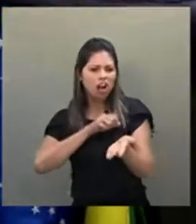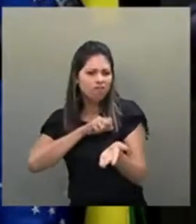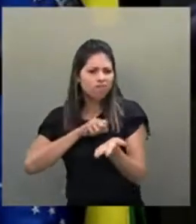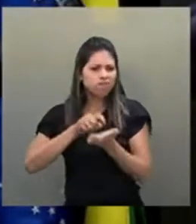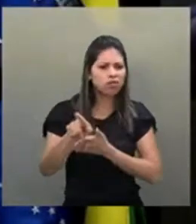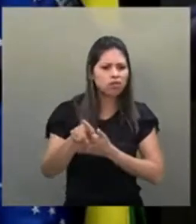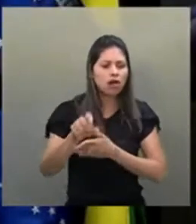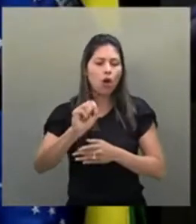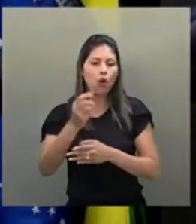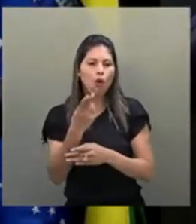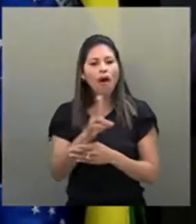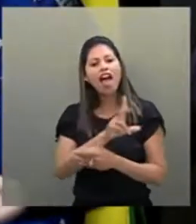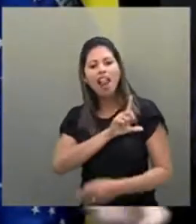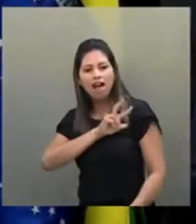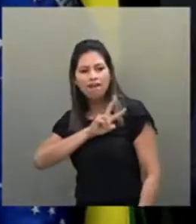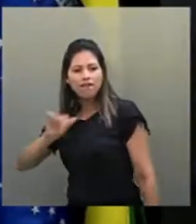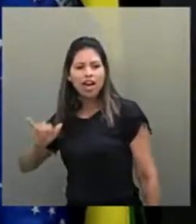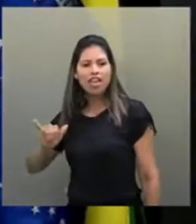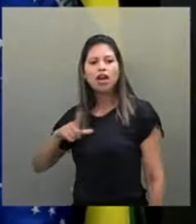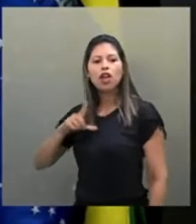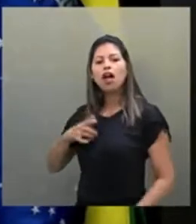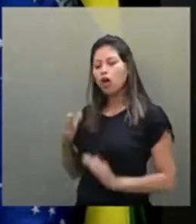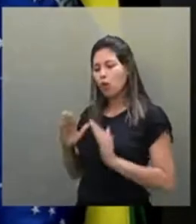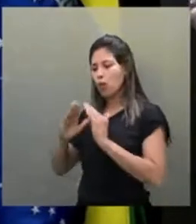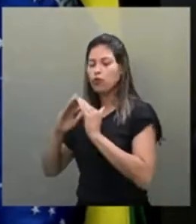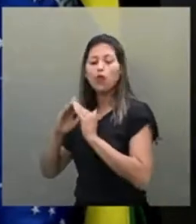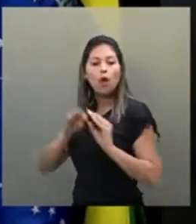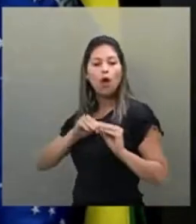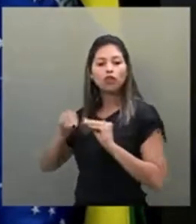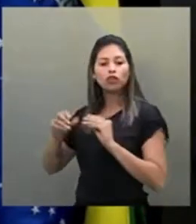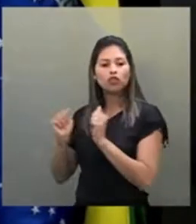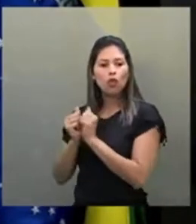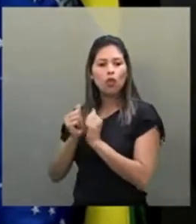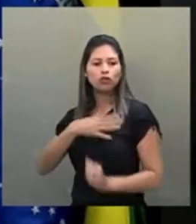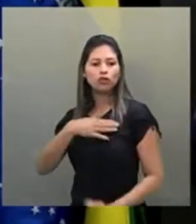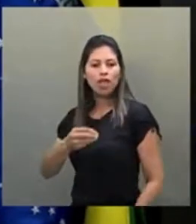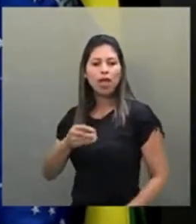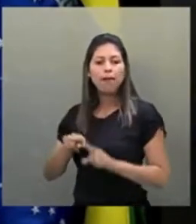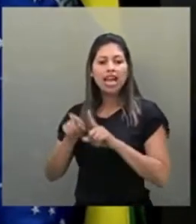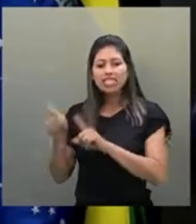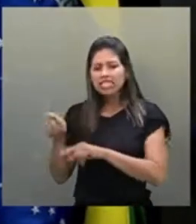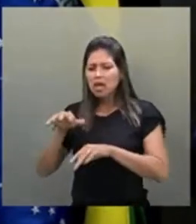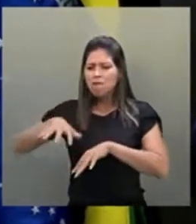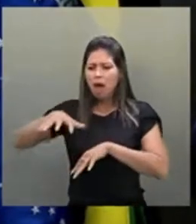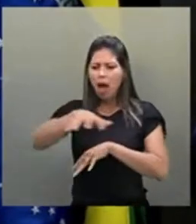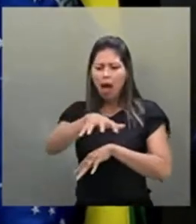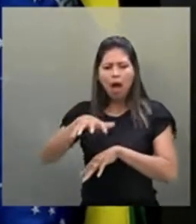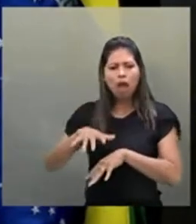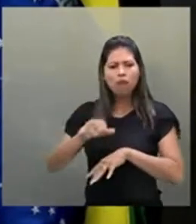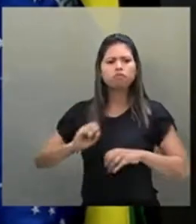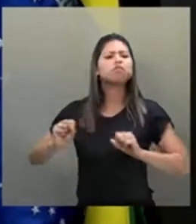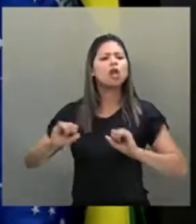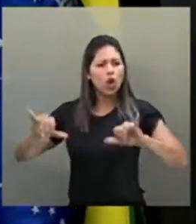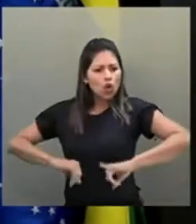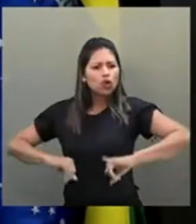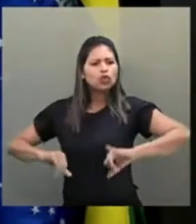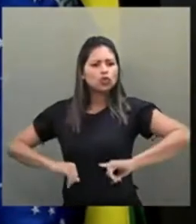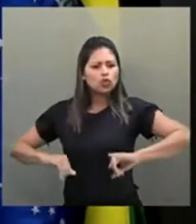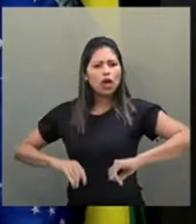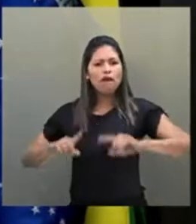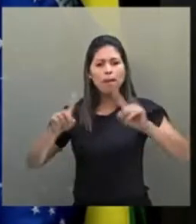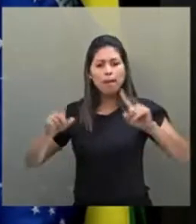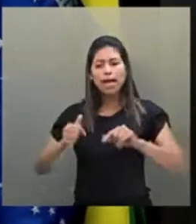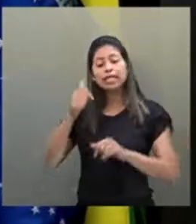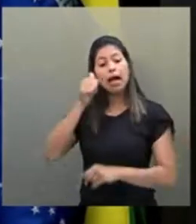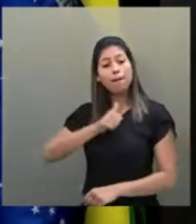ela sai de casa, ela tem para onde ir com os filhos. A mulher sofre violência em qualquer ambiente, independente de ser rico ou pobre, mas a mulher mais